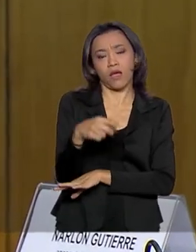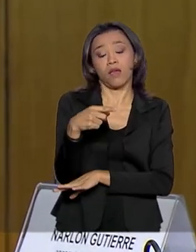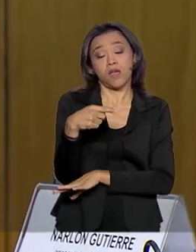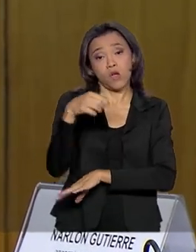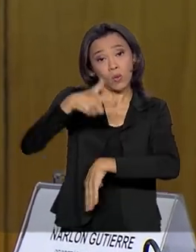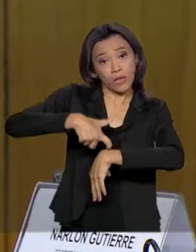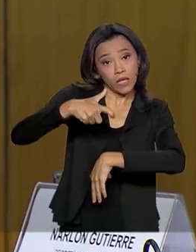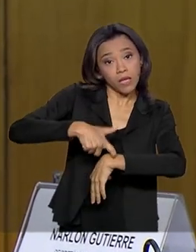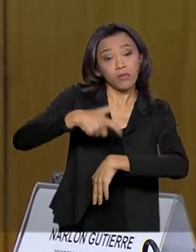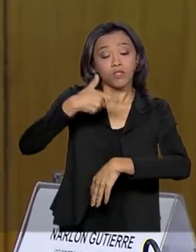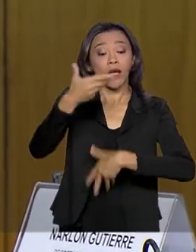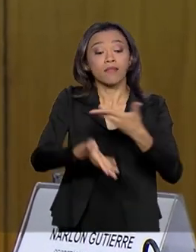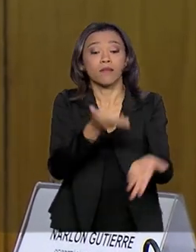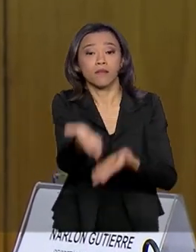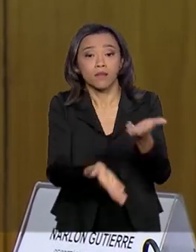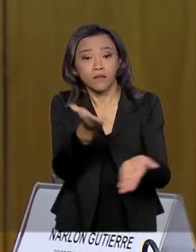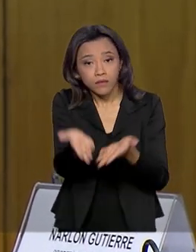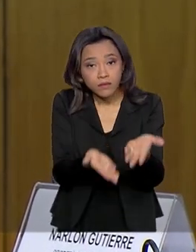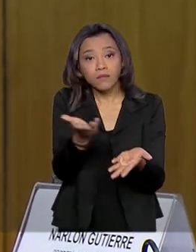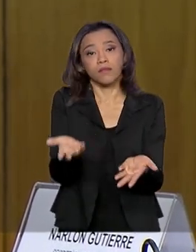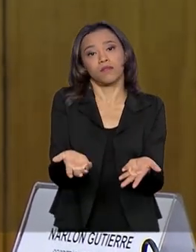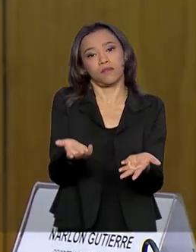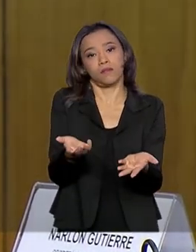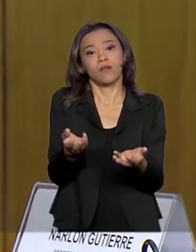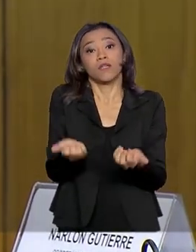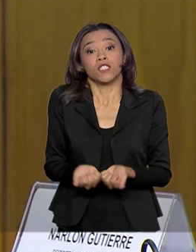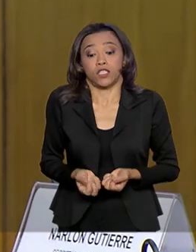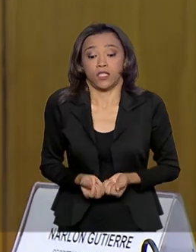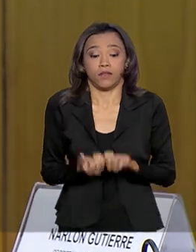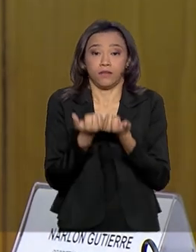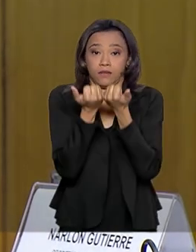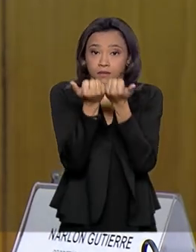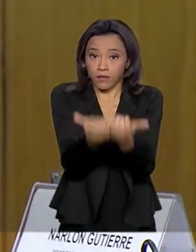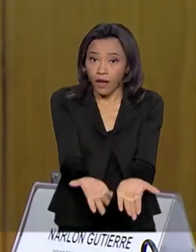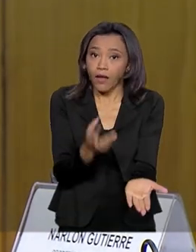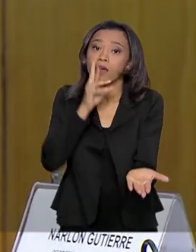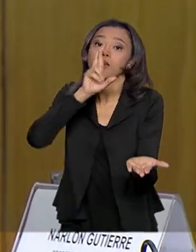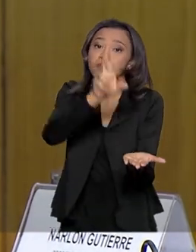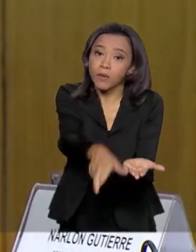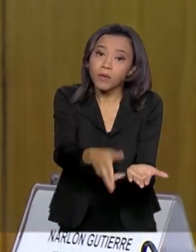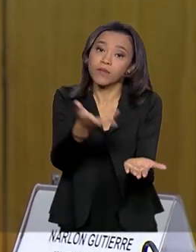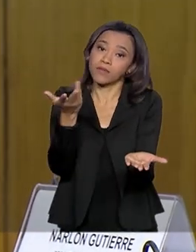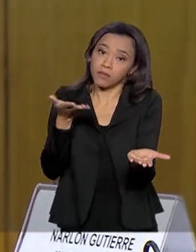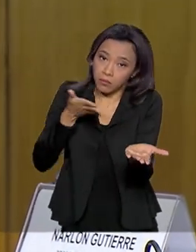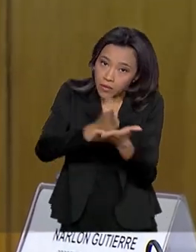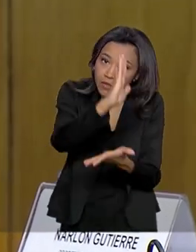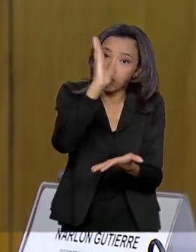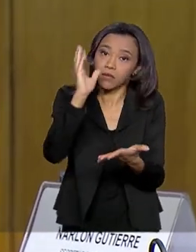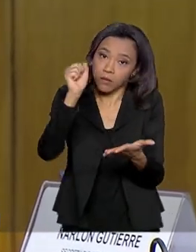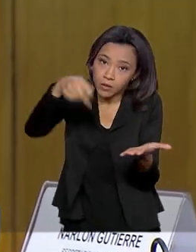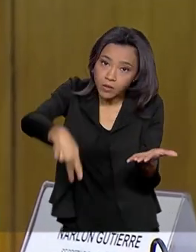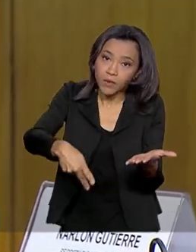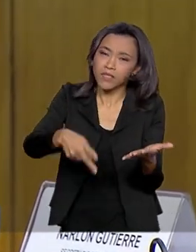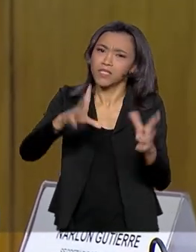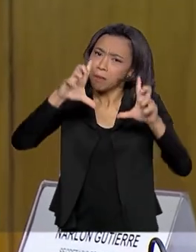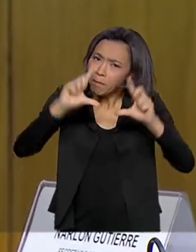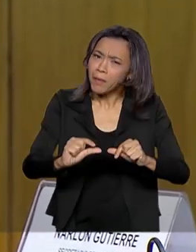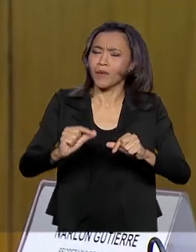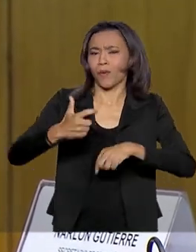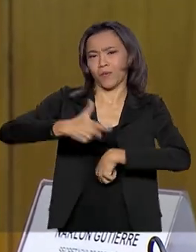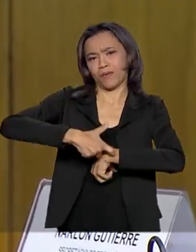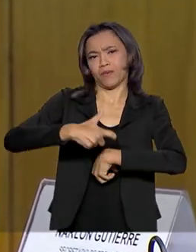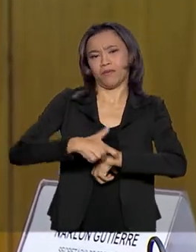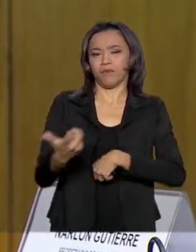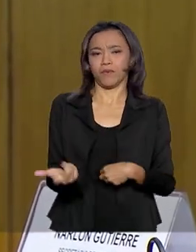o tempo médio de atendimento, o tempo médio de concessão ou de análise ou de indiferimento, qualquer que seja, seja um tempo o menor possível.